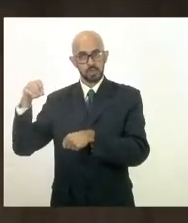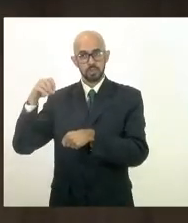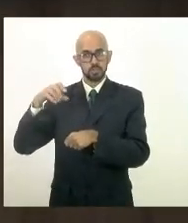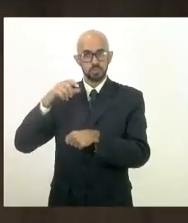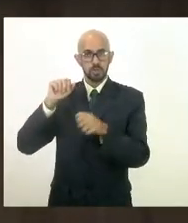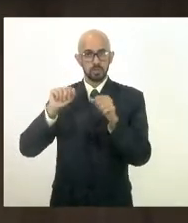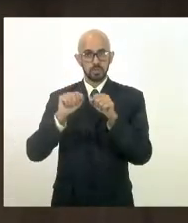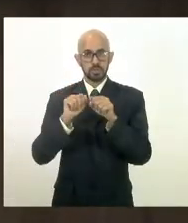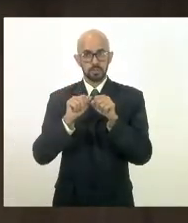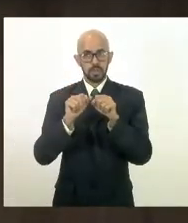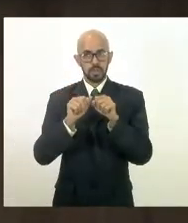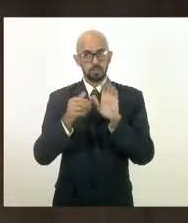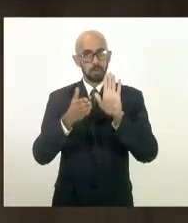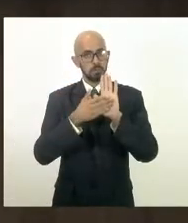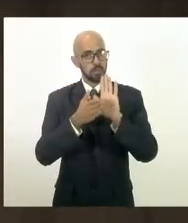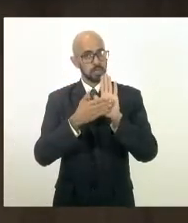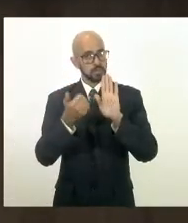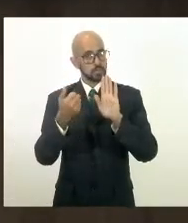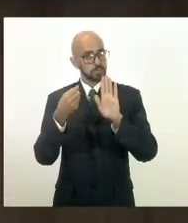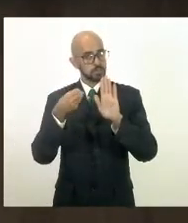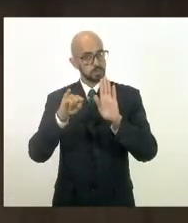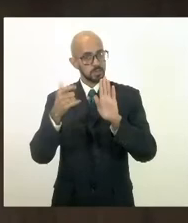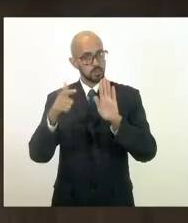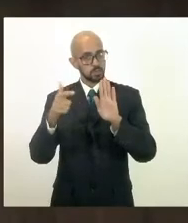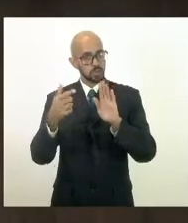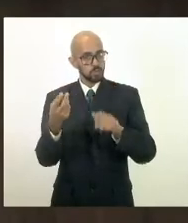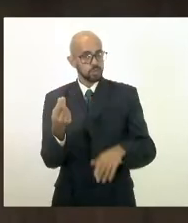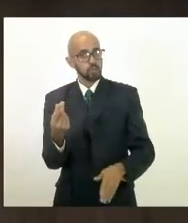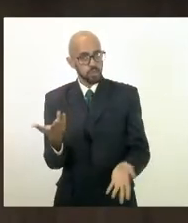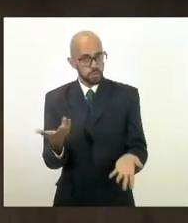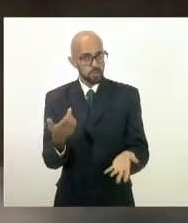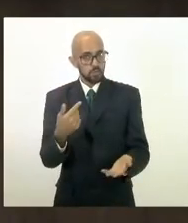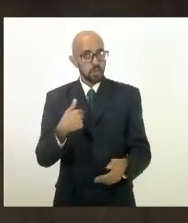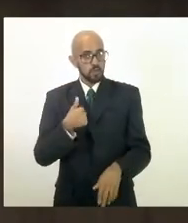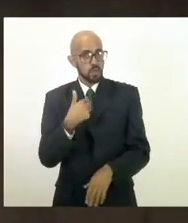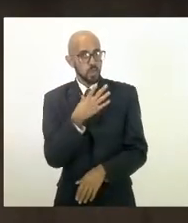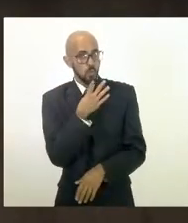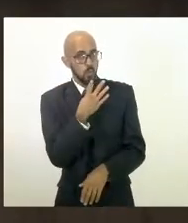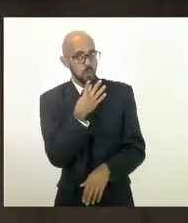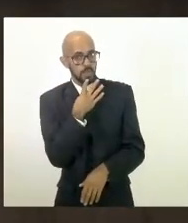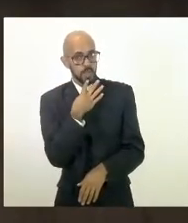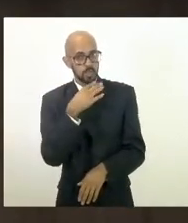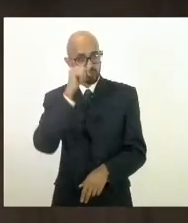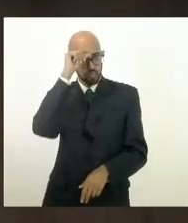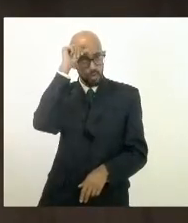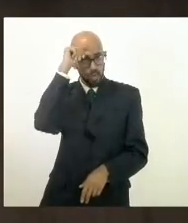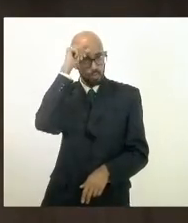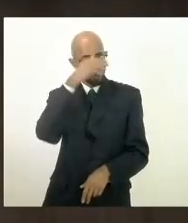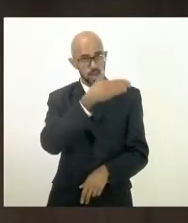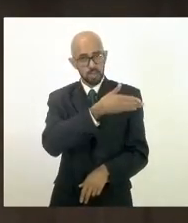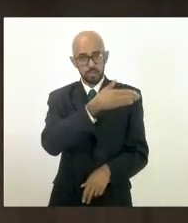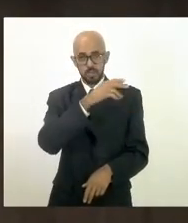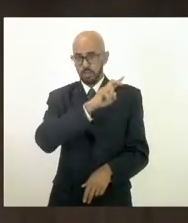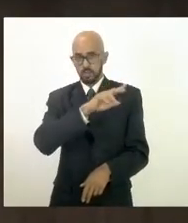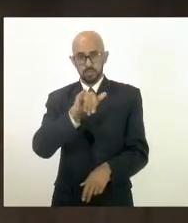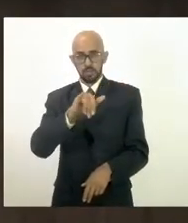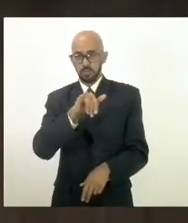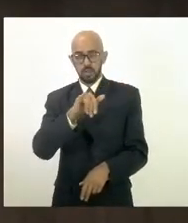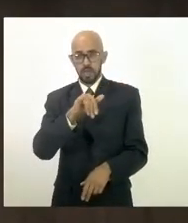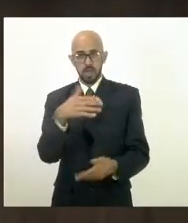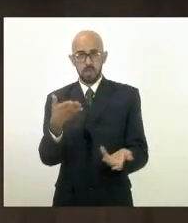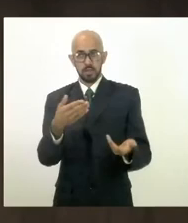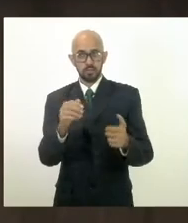poder fazer promessa sem qualquer embasamento pelo que eu conheço do governo e do governador ele não iria